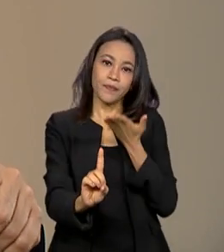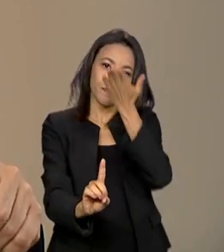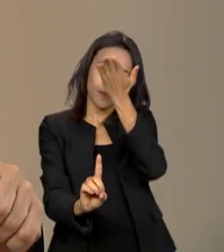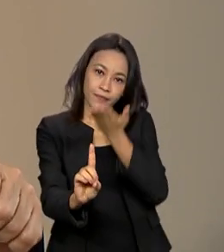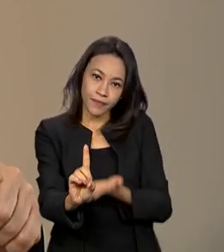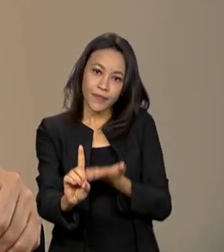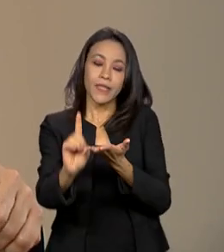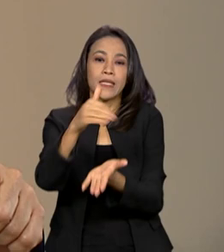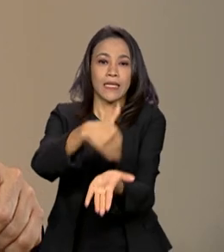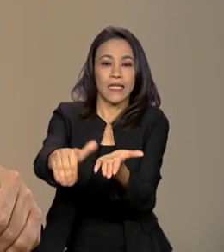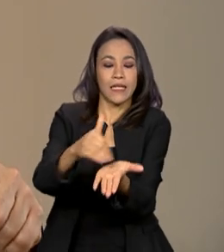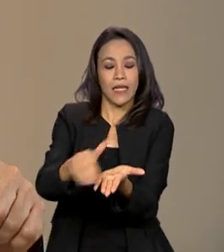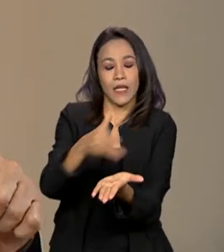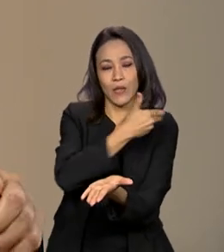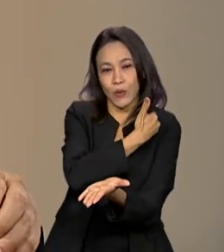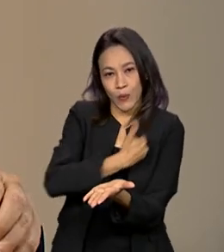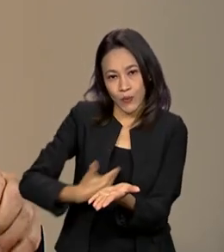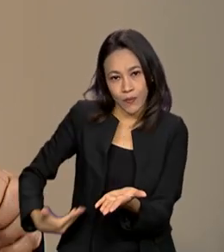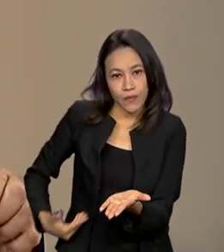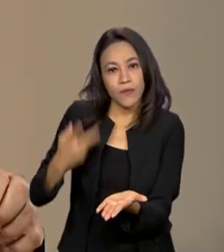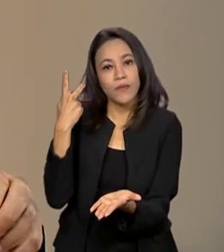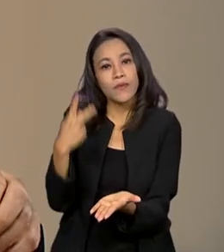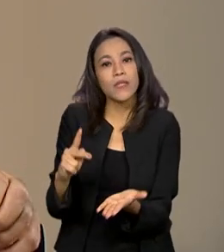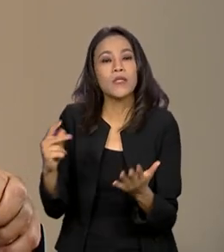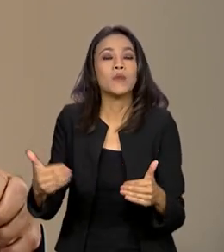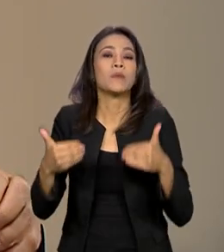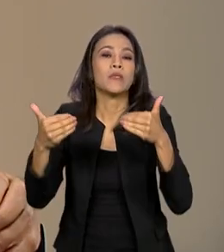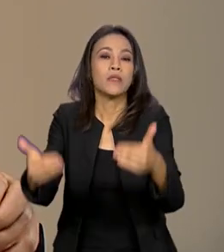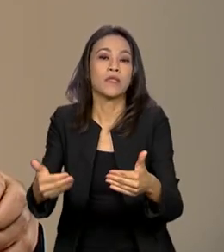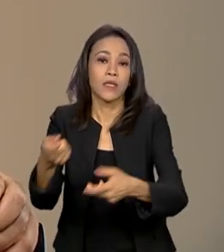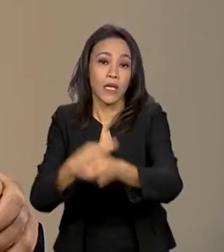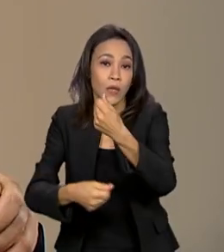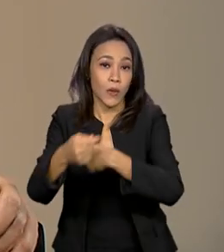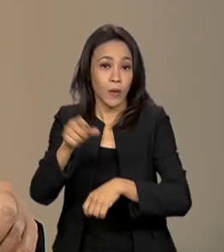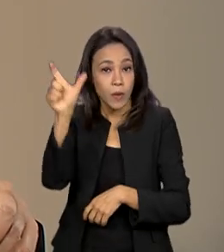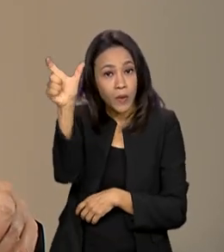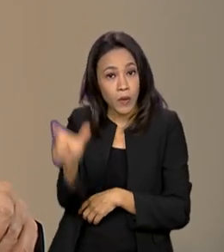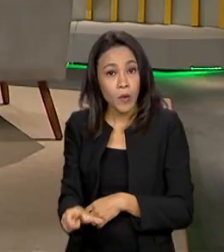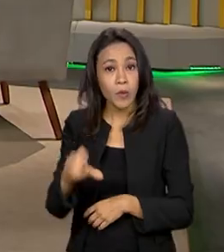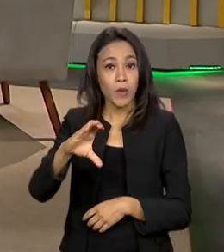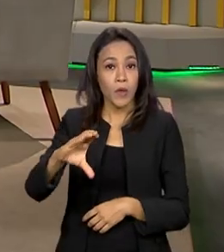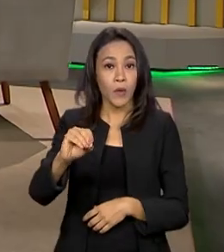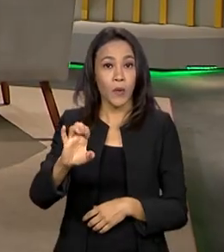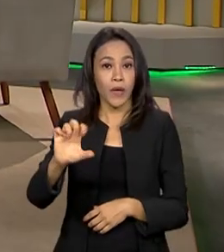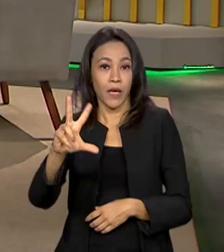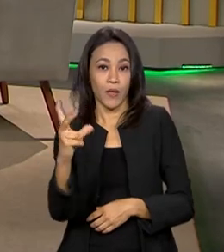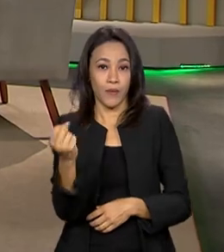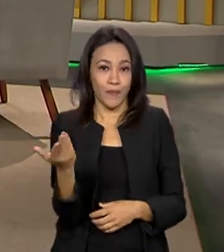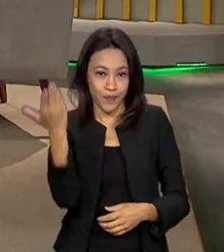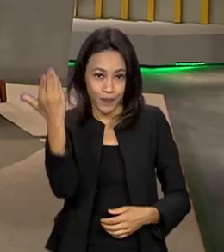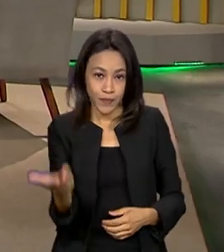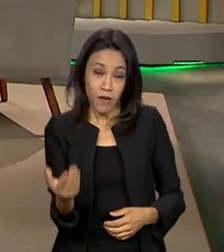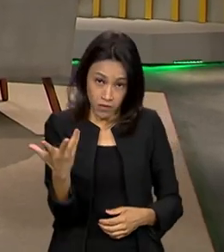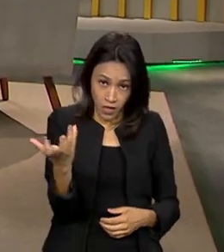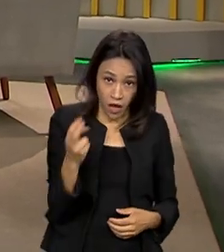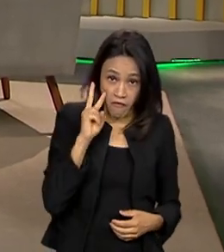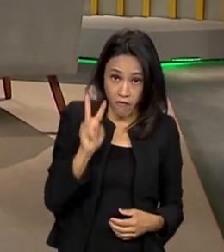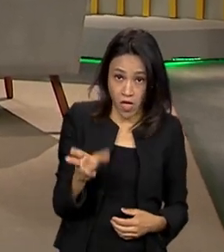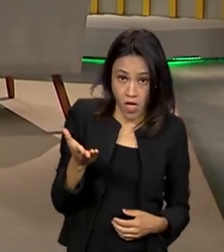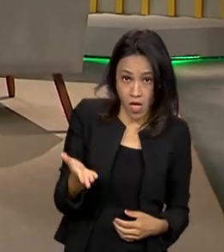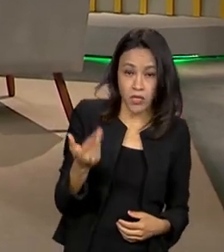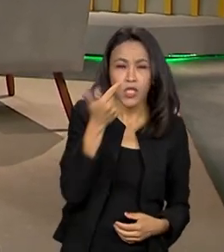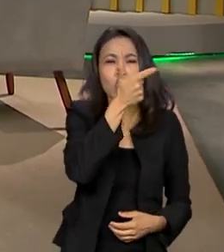o secretário de Governo Digital do Ministério da Economia, Fernando Coelho. Se você quiser rever esta ou